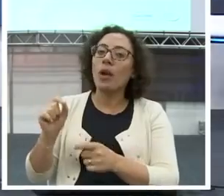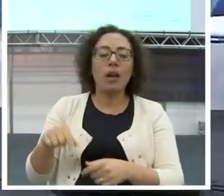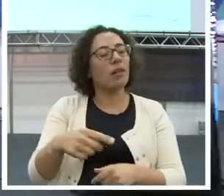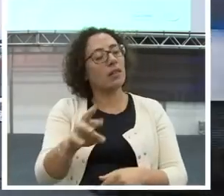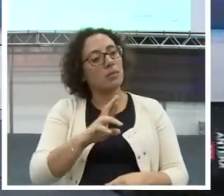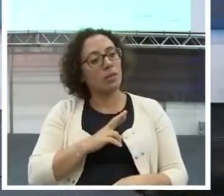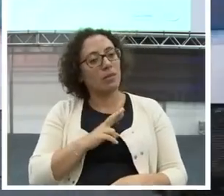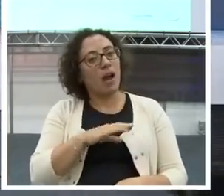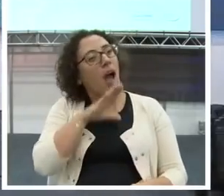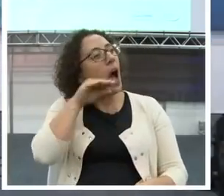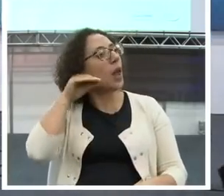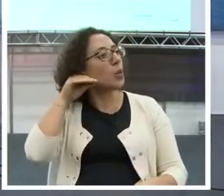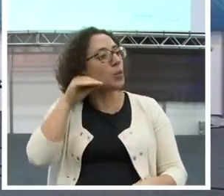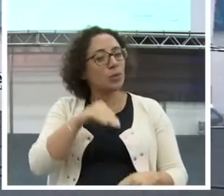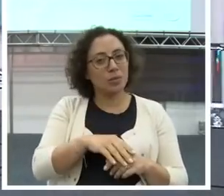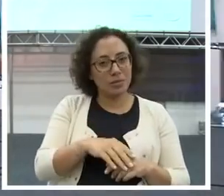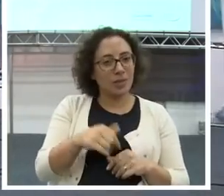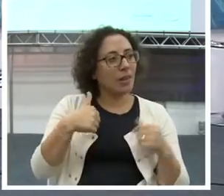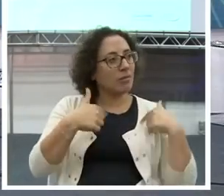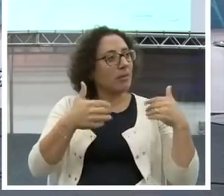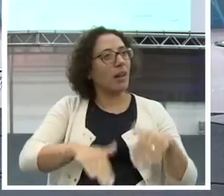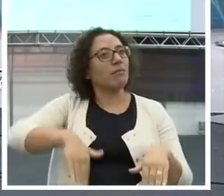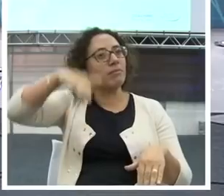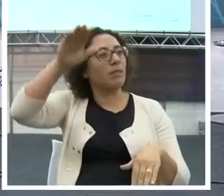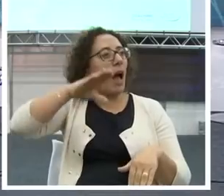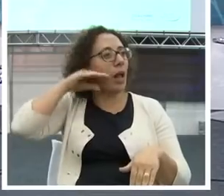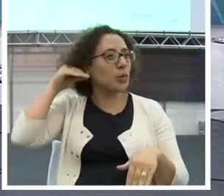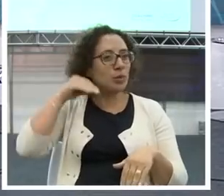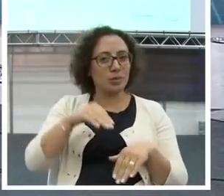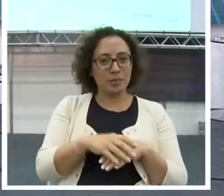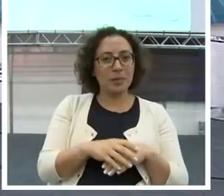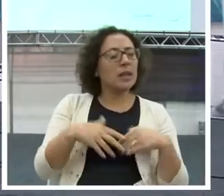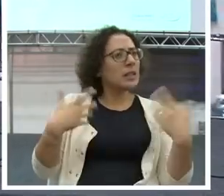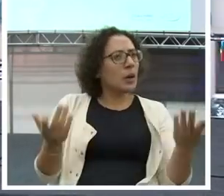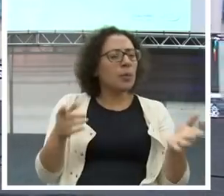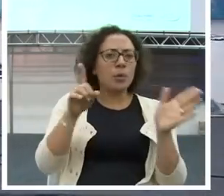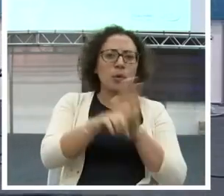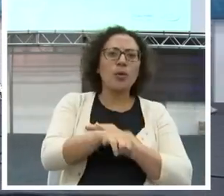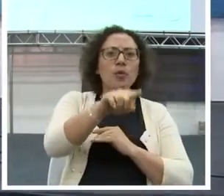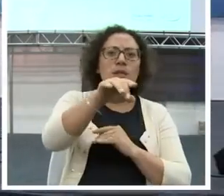Então, o que você quer ser quando você for adulto?